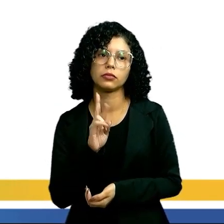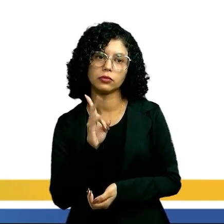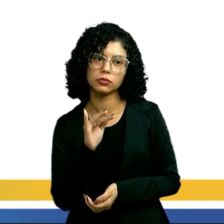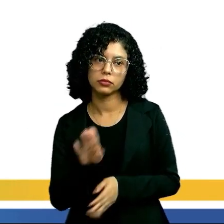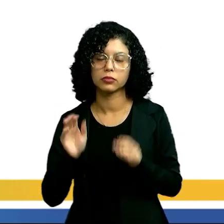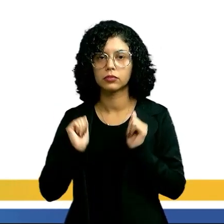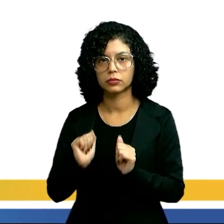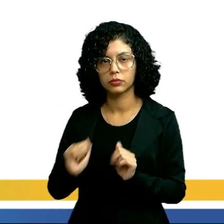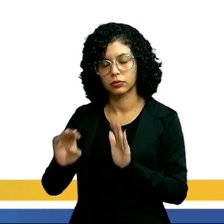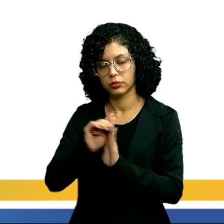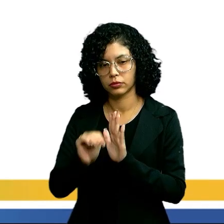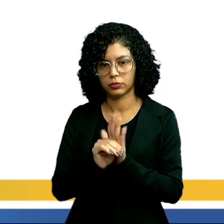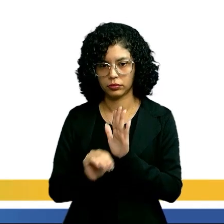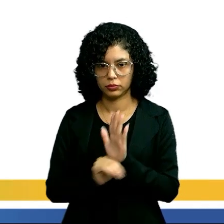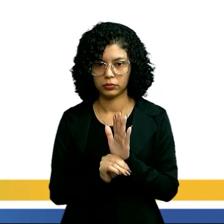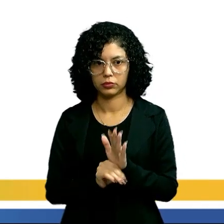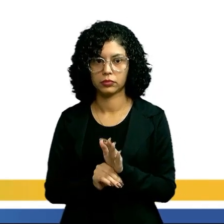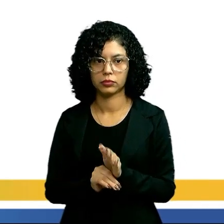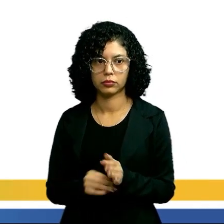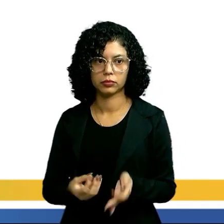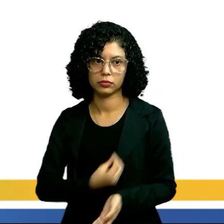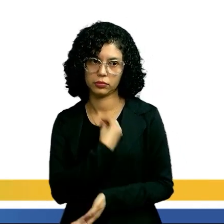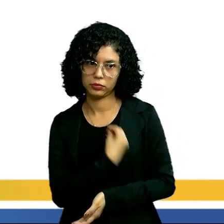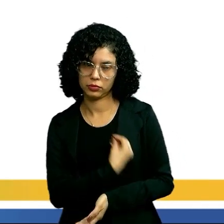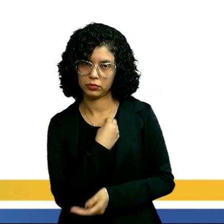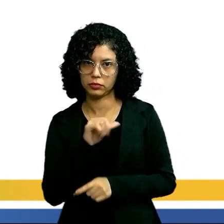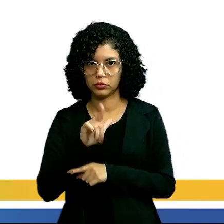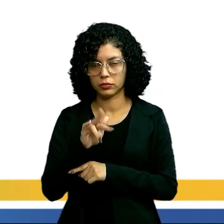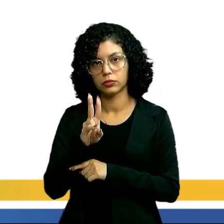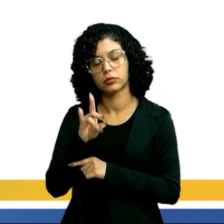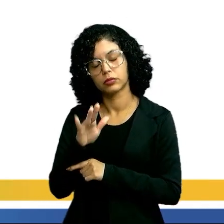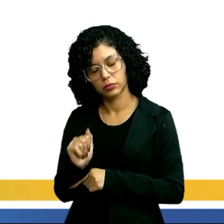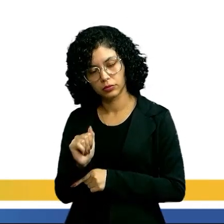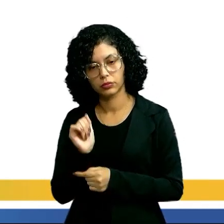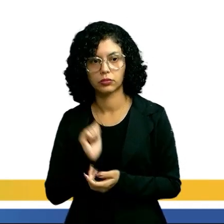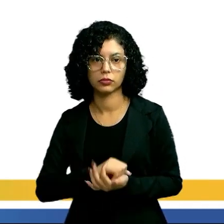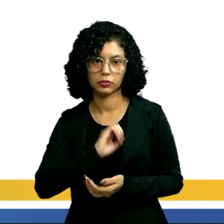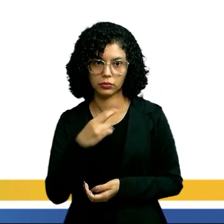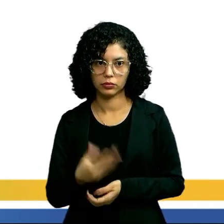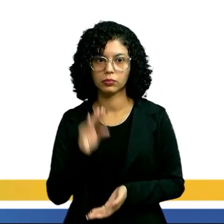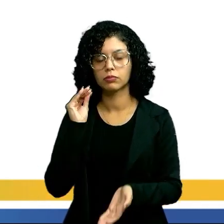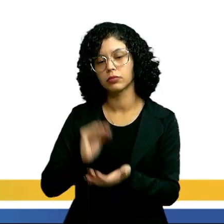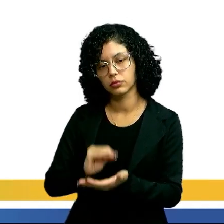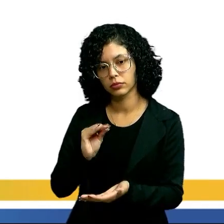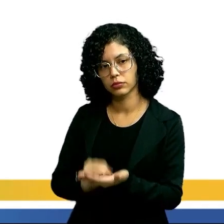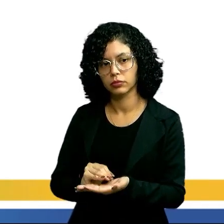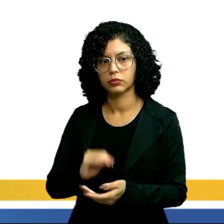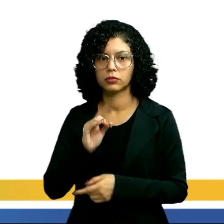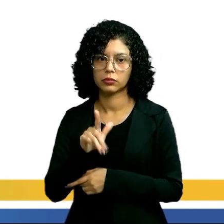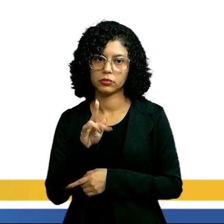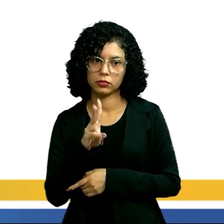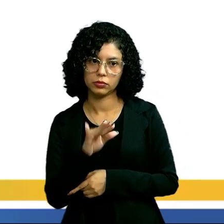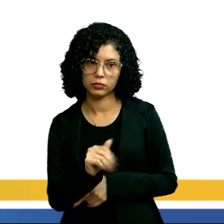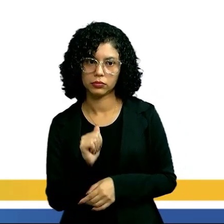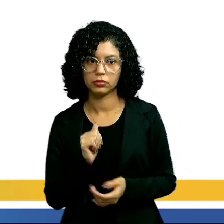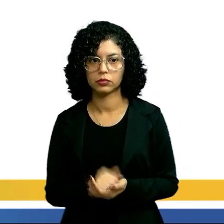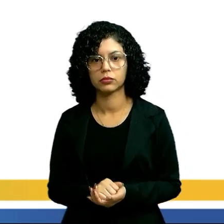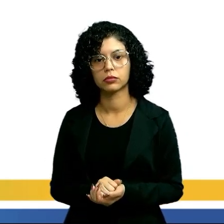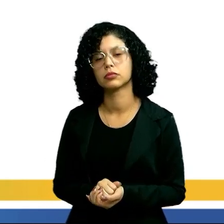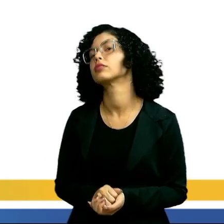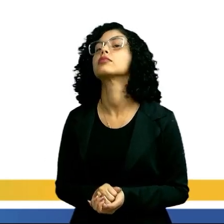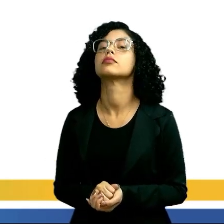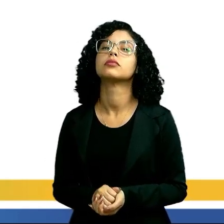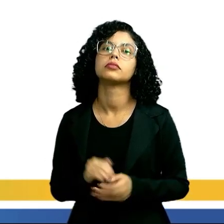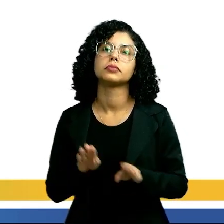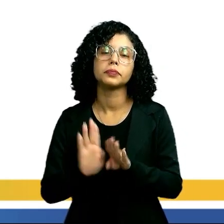pode ser classificado de dois formas. Com presença de larva ou com ausência de fase larval, tá